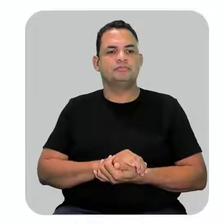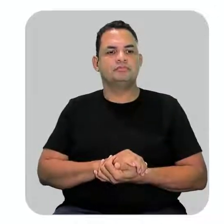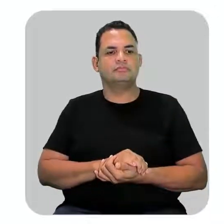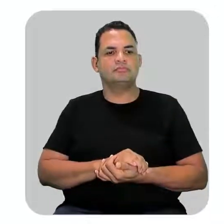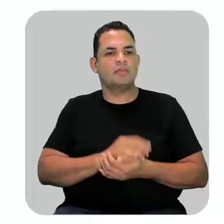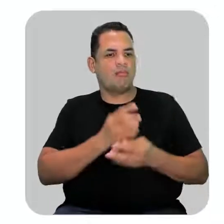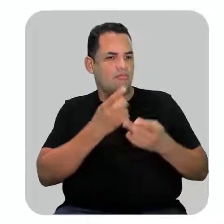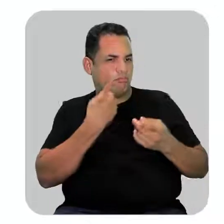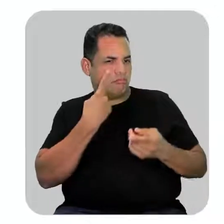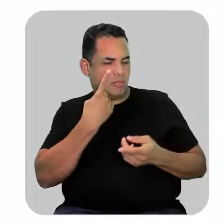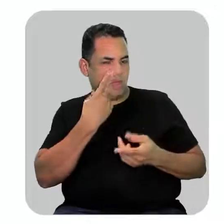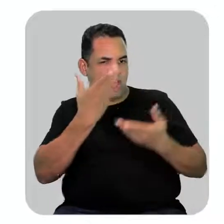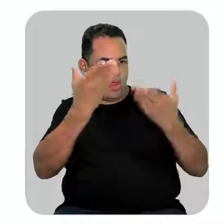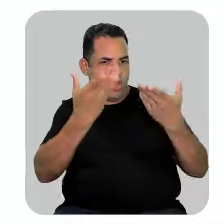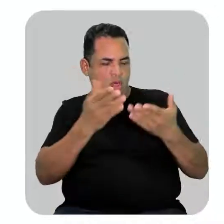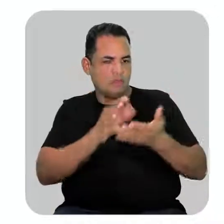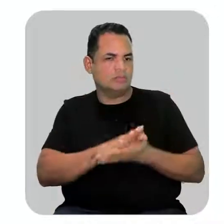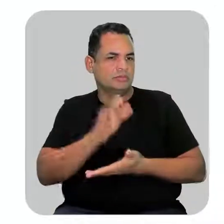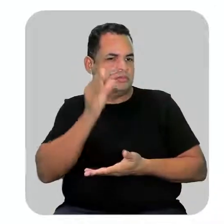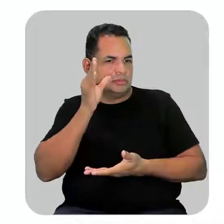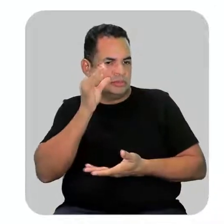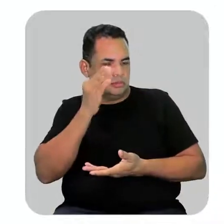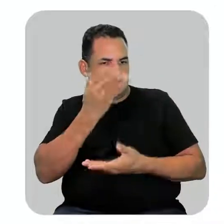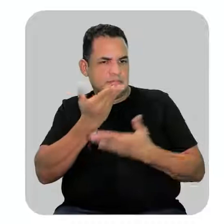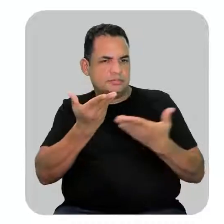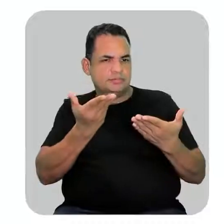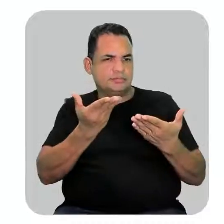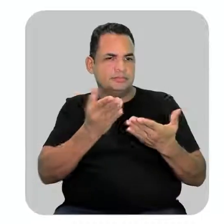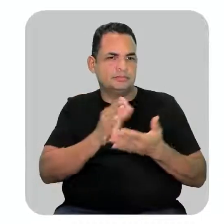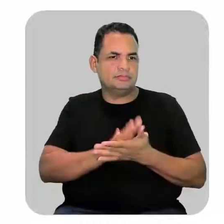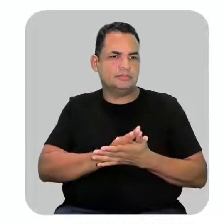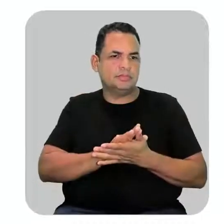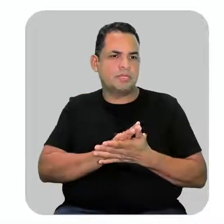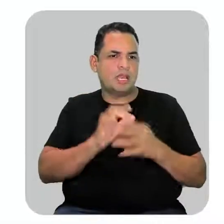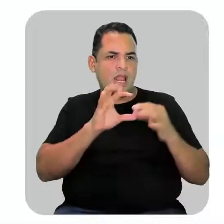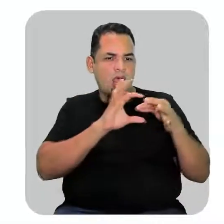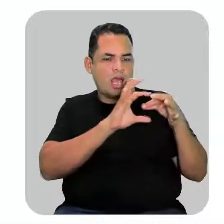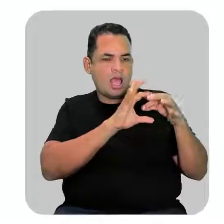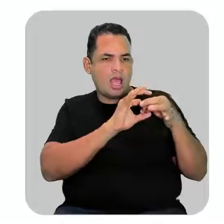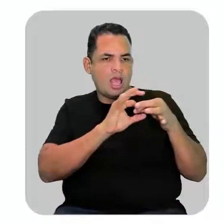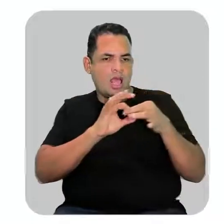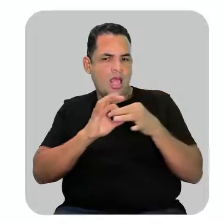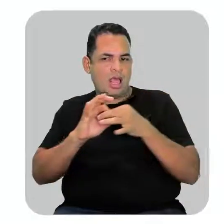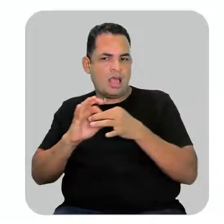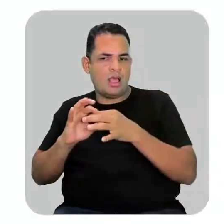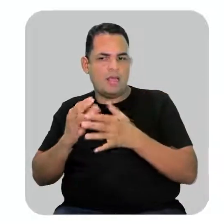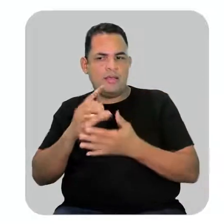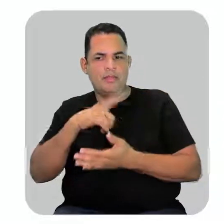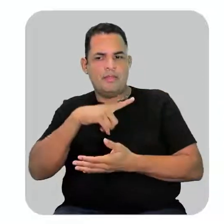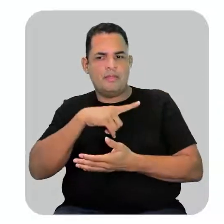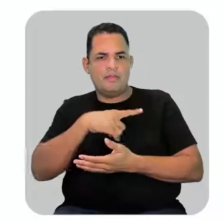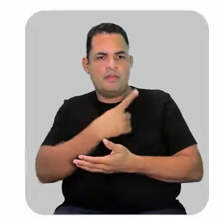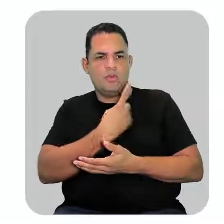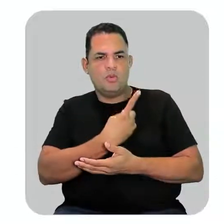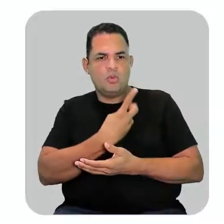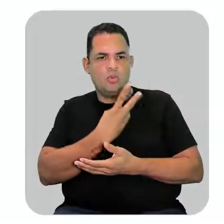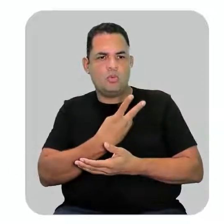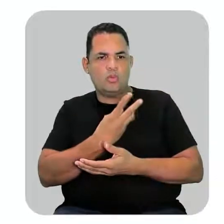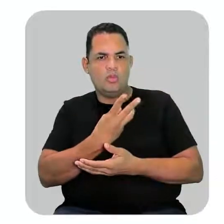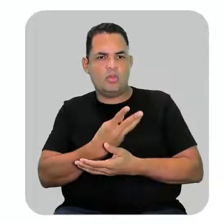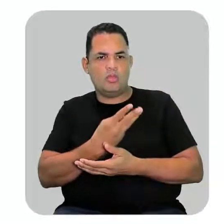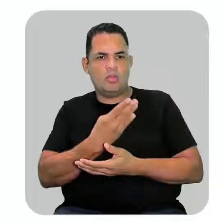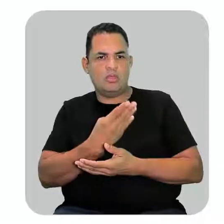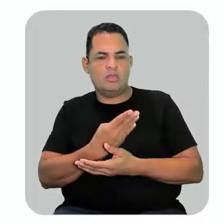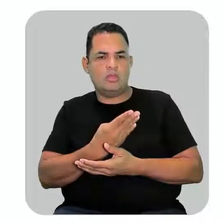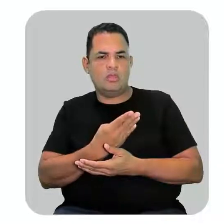observe essa situação que é bem interessante na minha cadeia nós temos ó 1 2 3